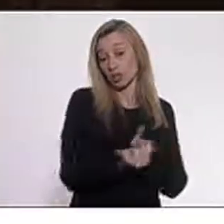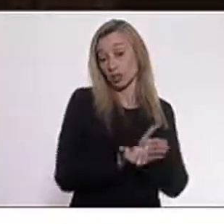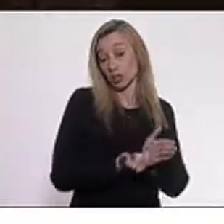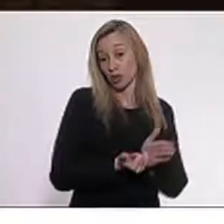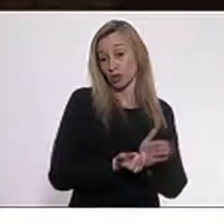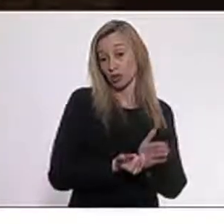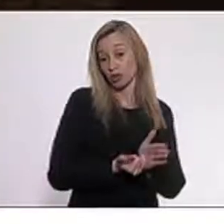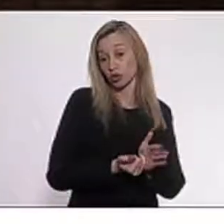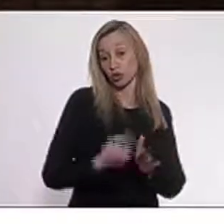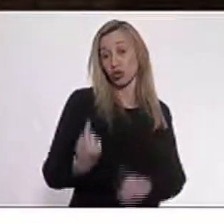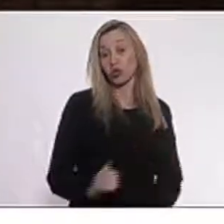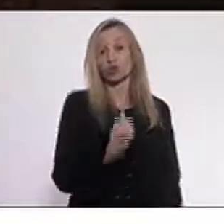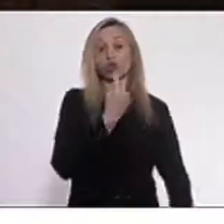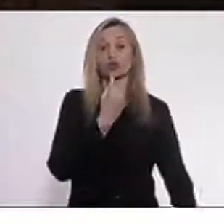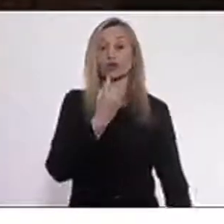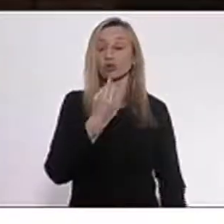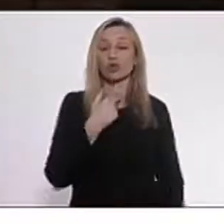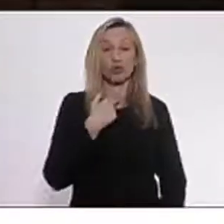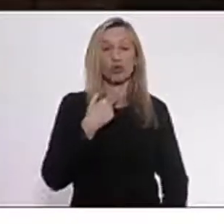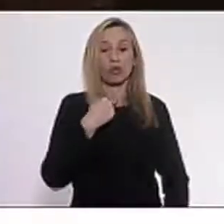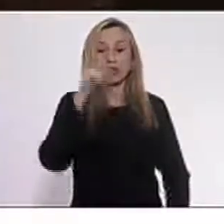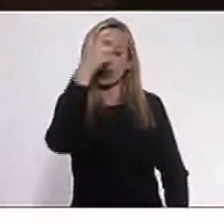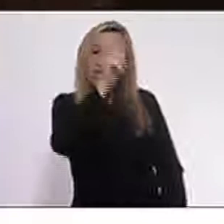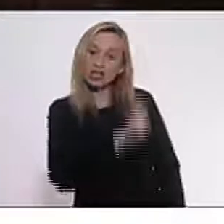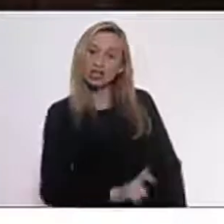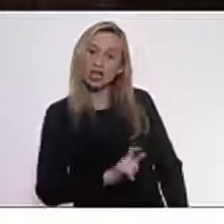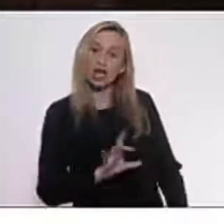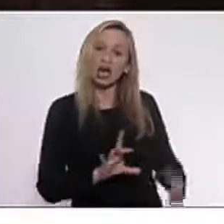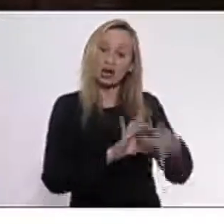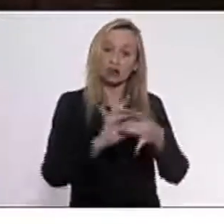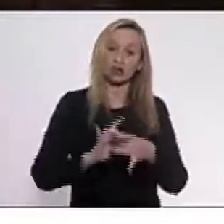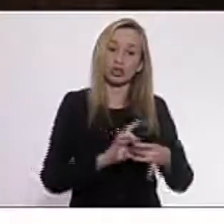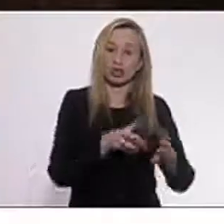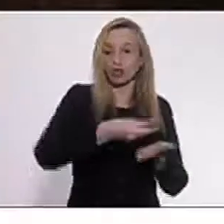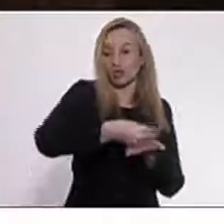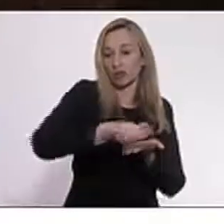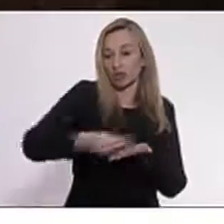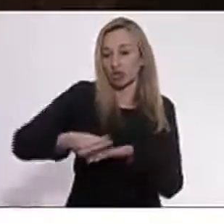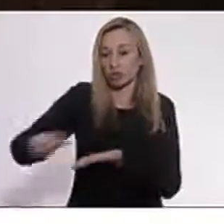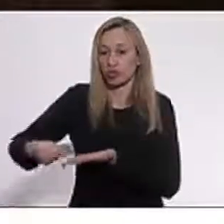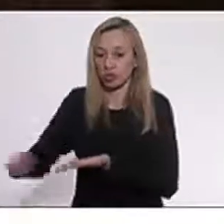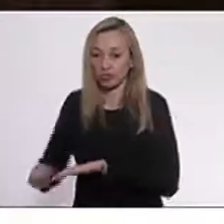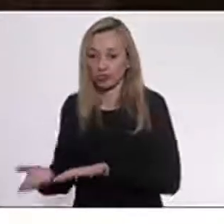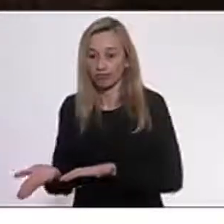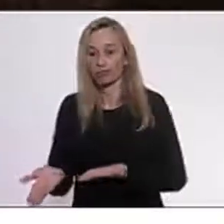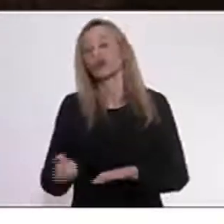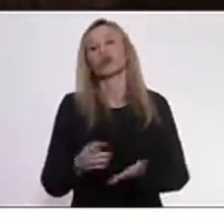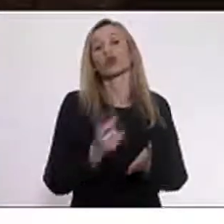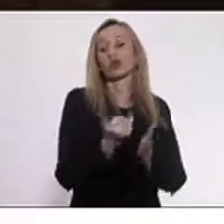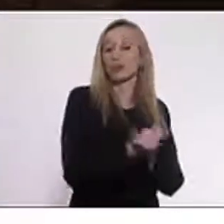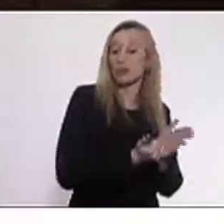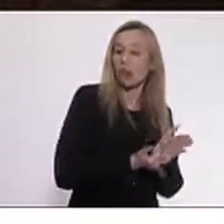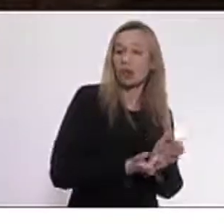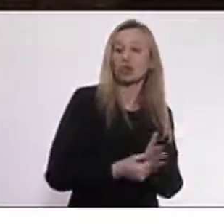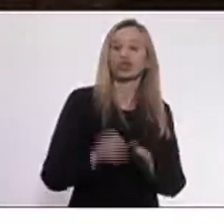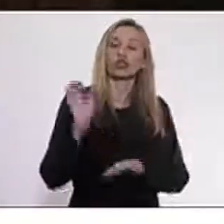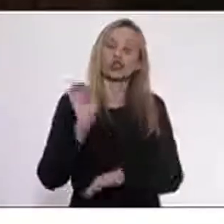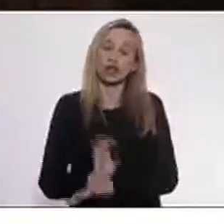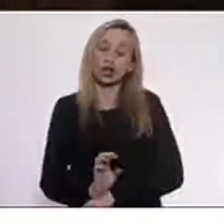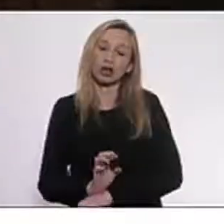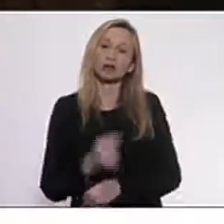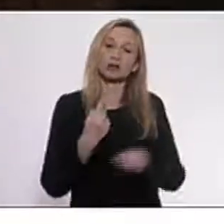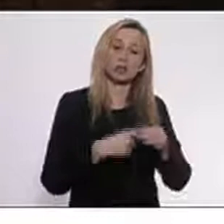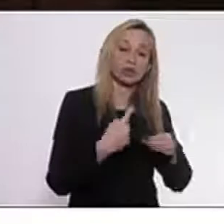não pode ser a União que vá fazer a distribuição. Os impostos estaduais e